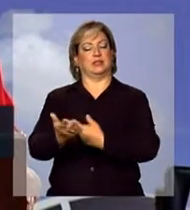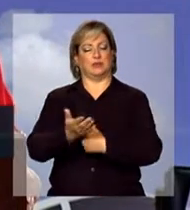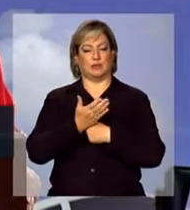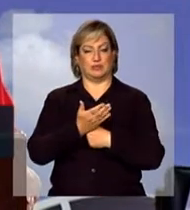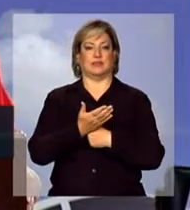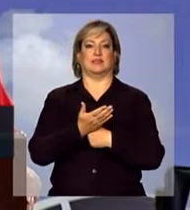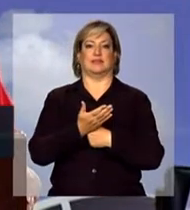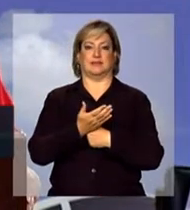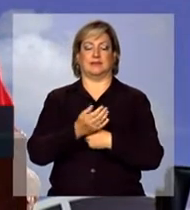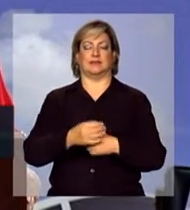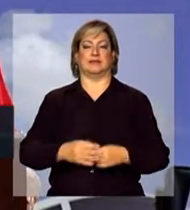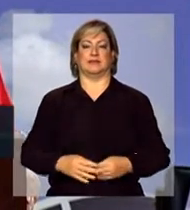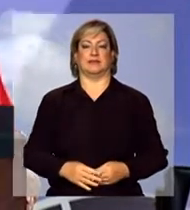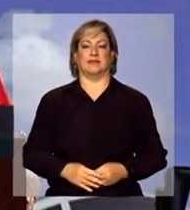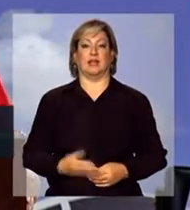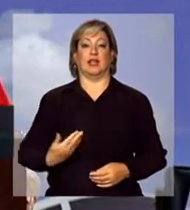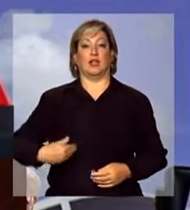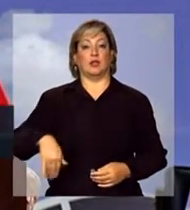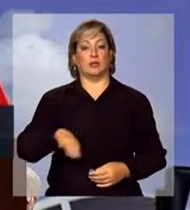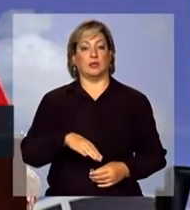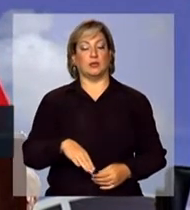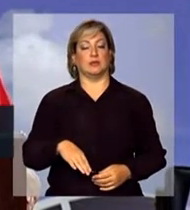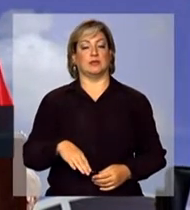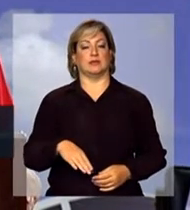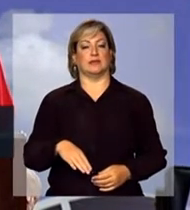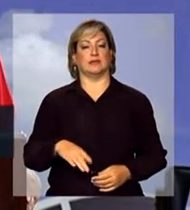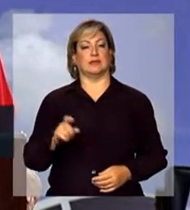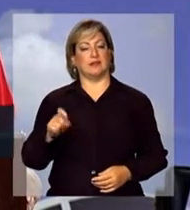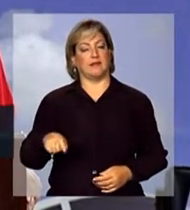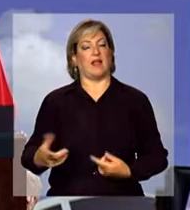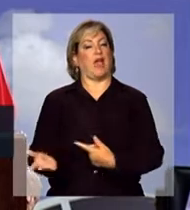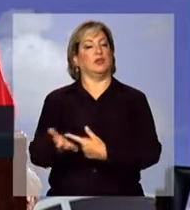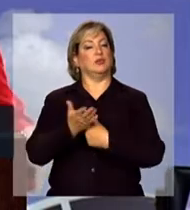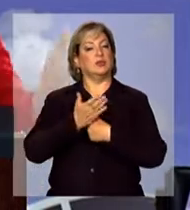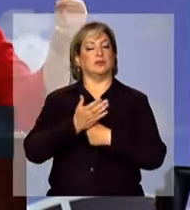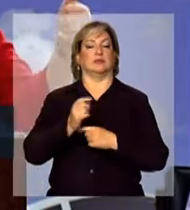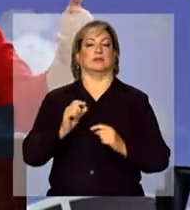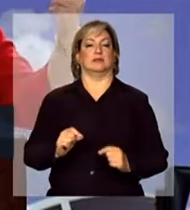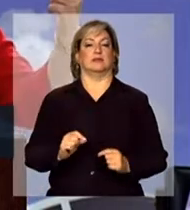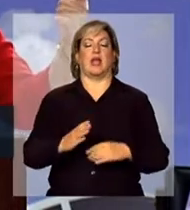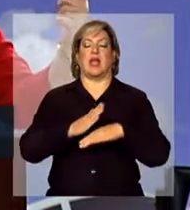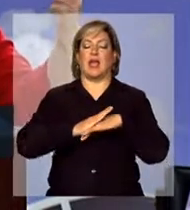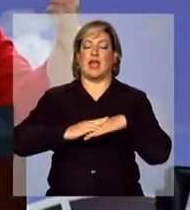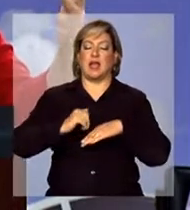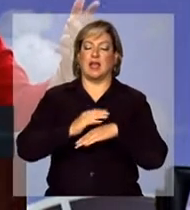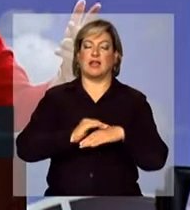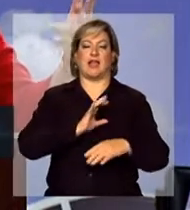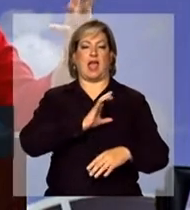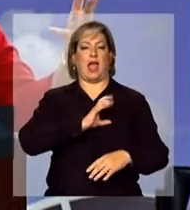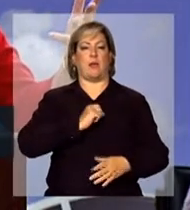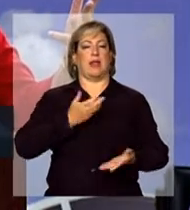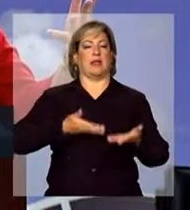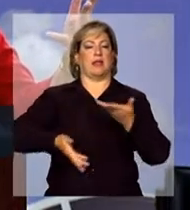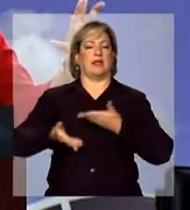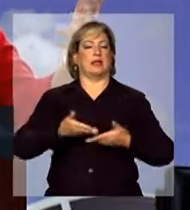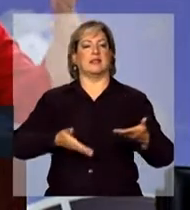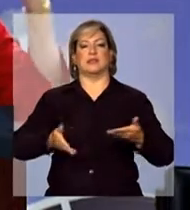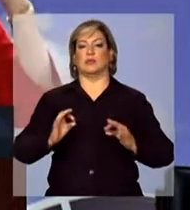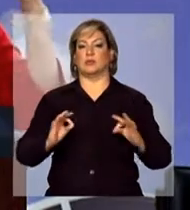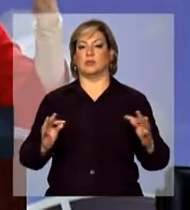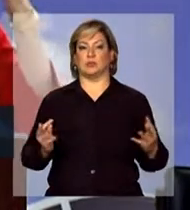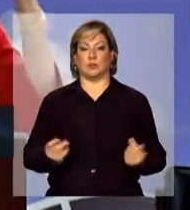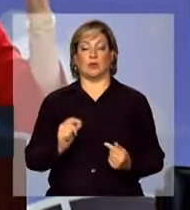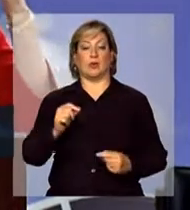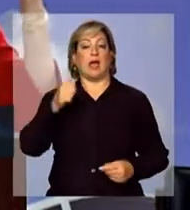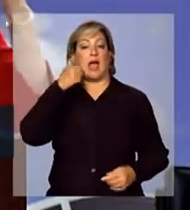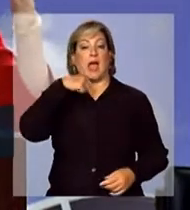e nos devem toda a quantidade de carinho, amor, atenção e cuidado que